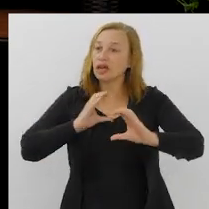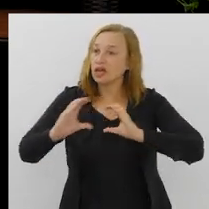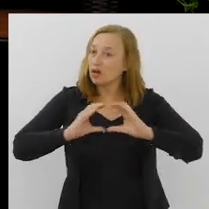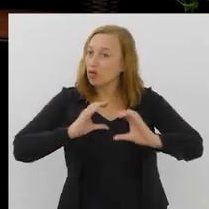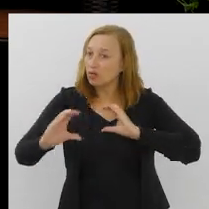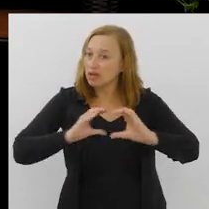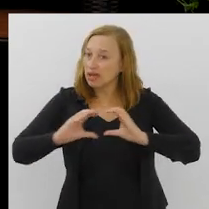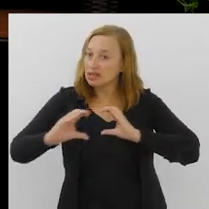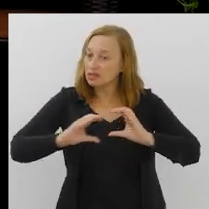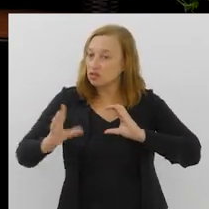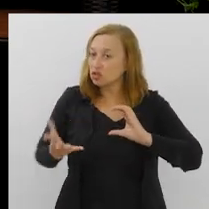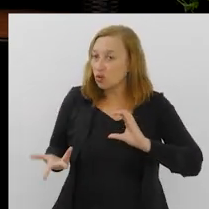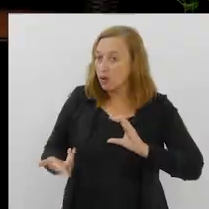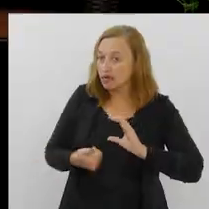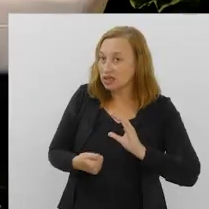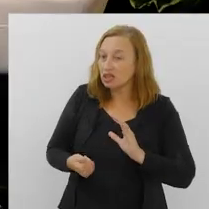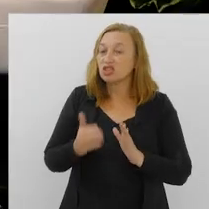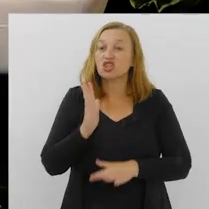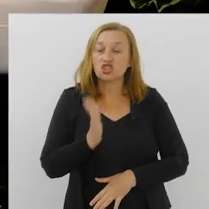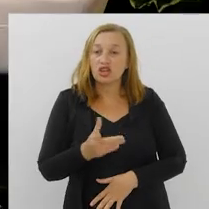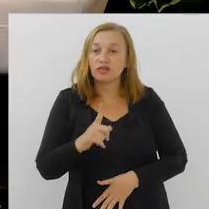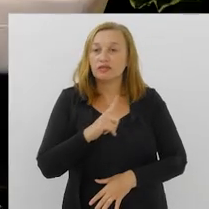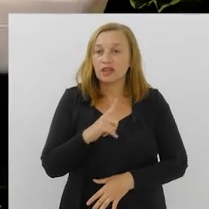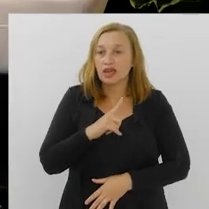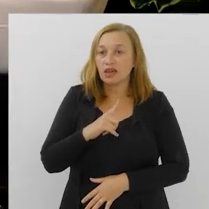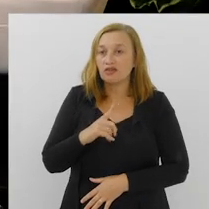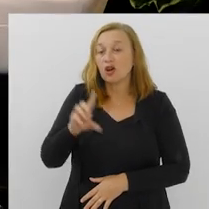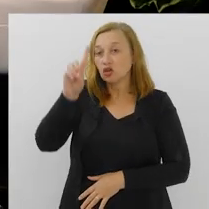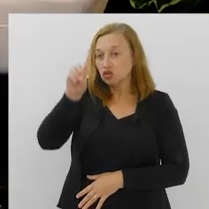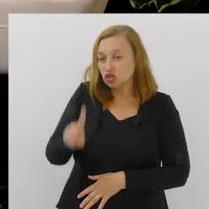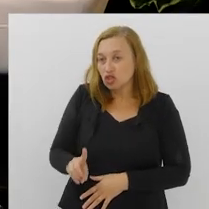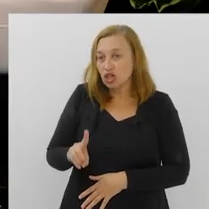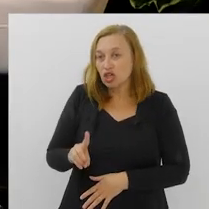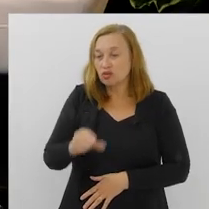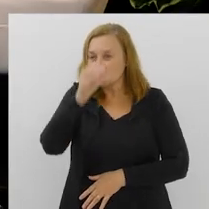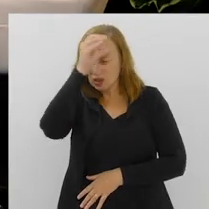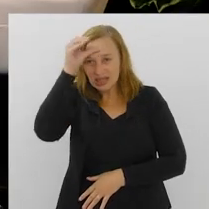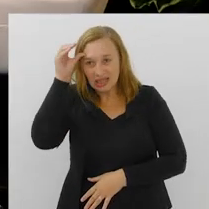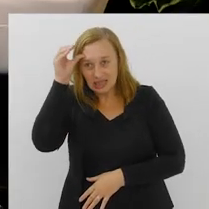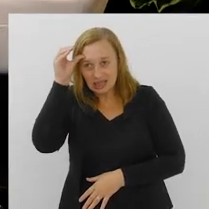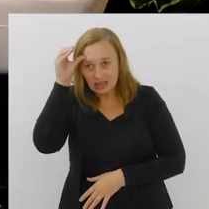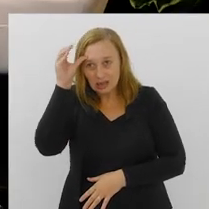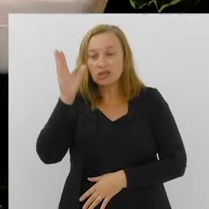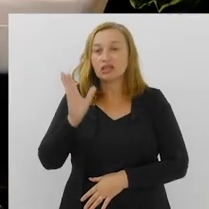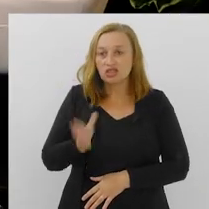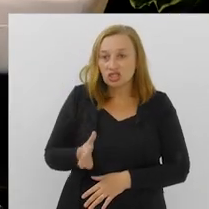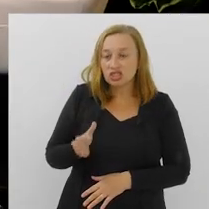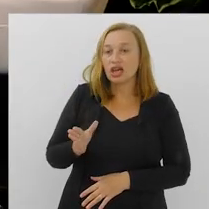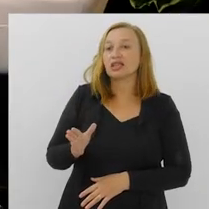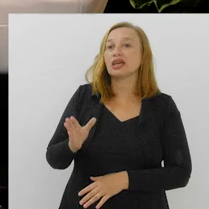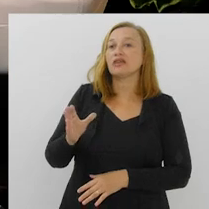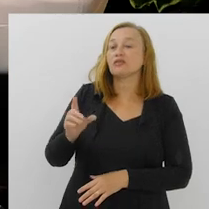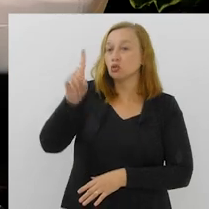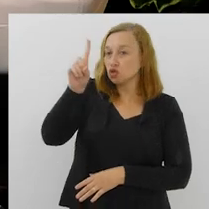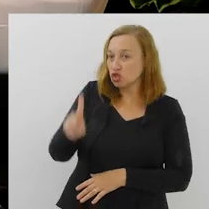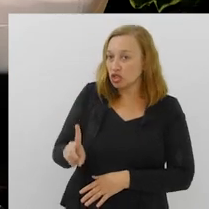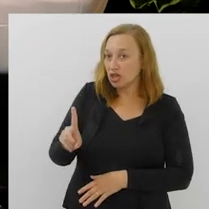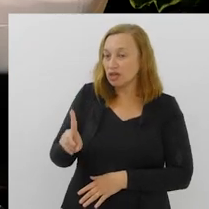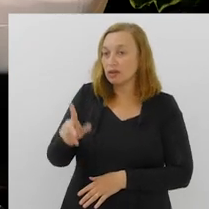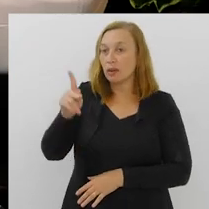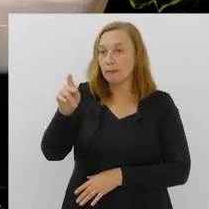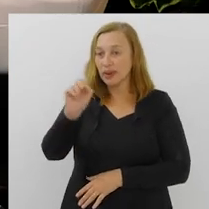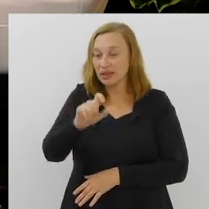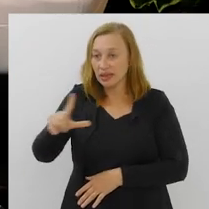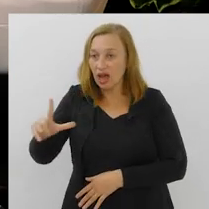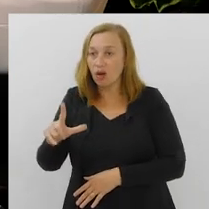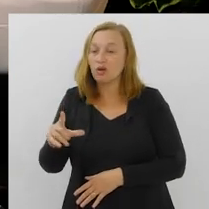ter aquela comunicação bem assertiva. A gente já teve de direito do consumidor, gente já teve de execução penal, que é um